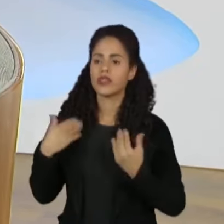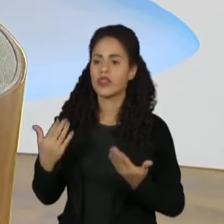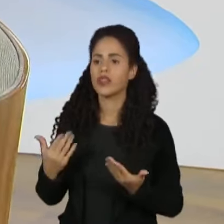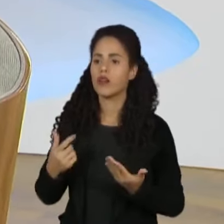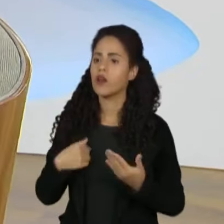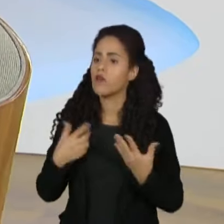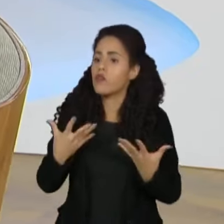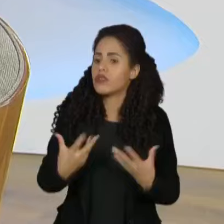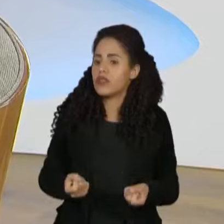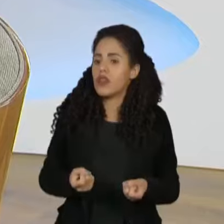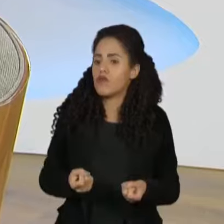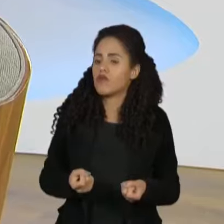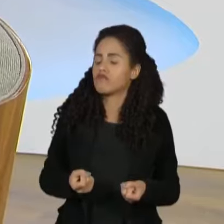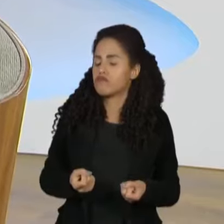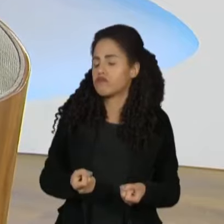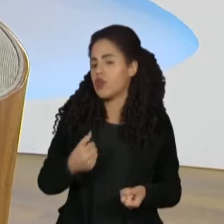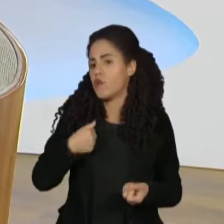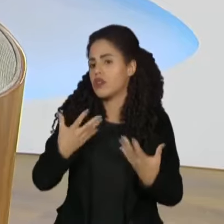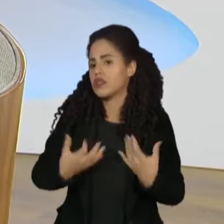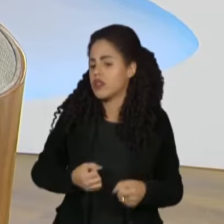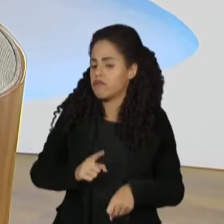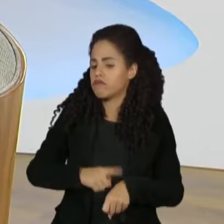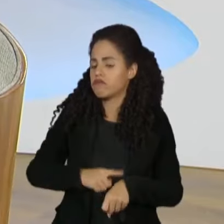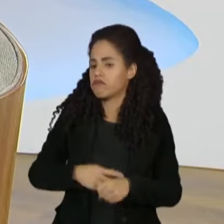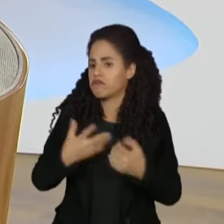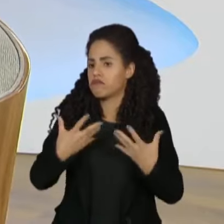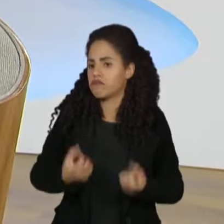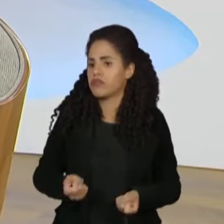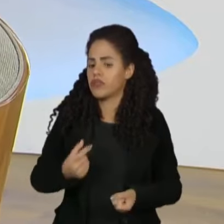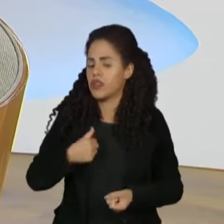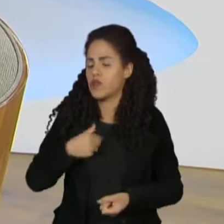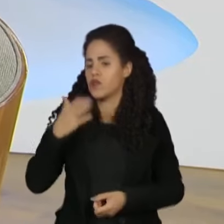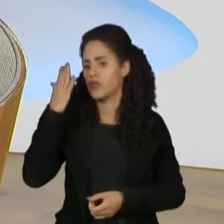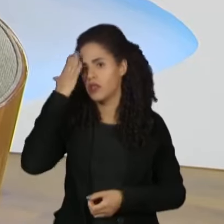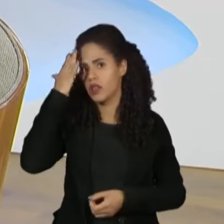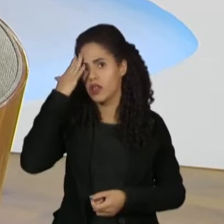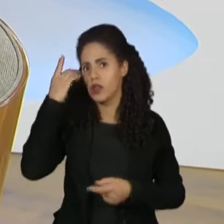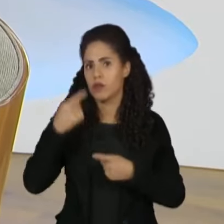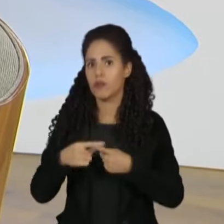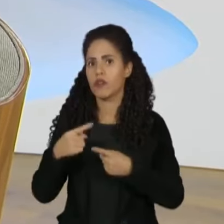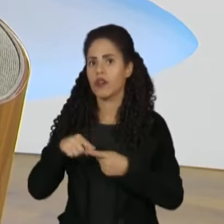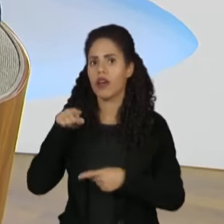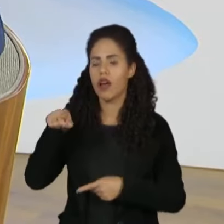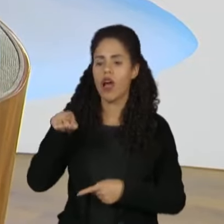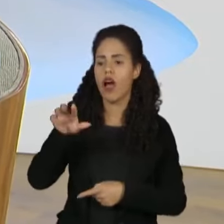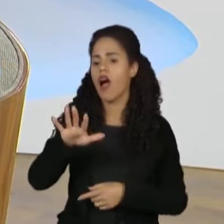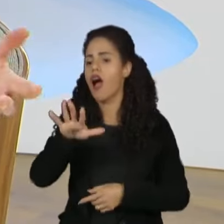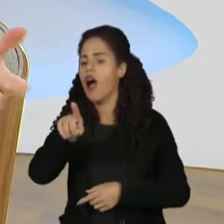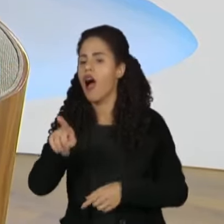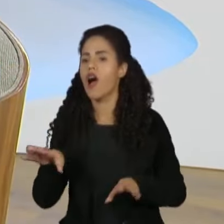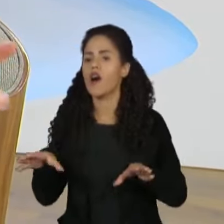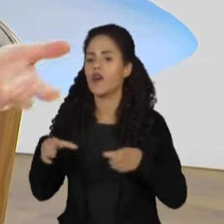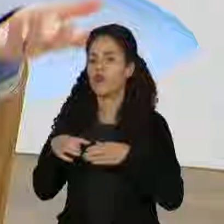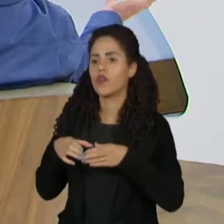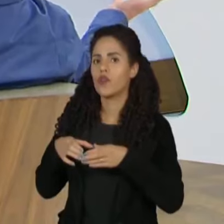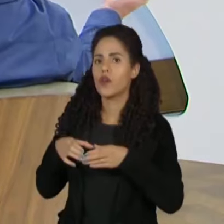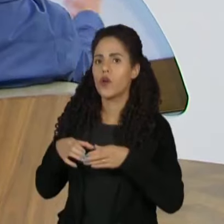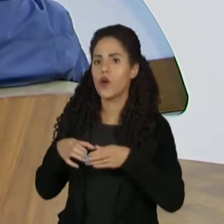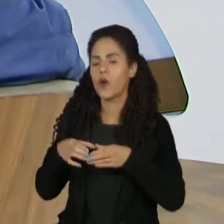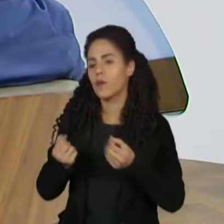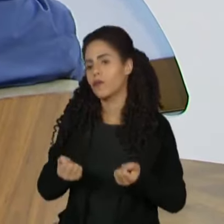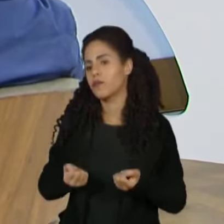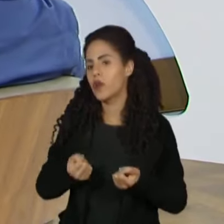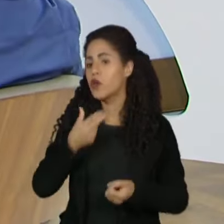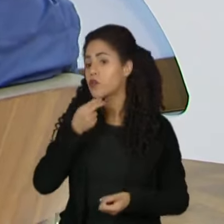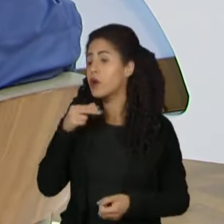contra isso. Eu acho que eu já conto a meu favor com essa ideia de, olha os meninos da banda. Quer dizer,